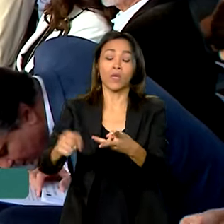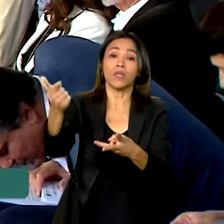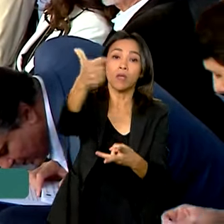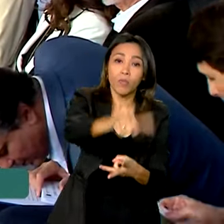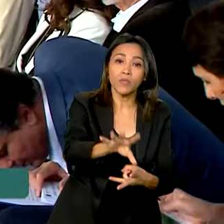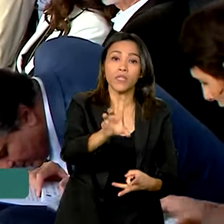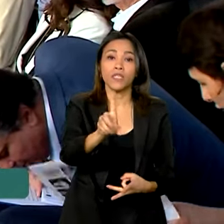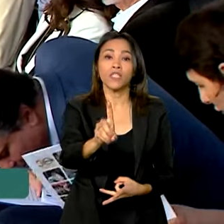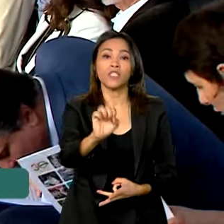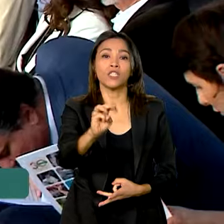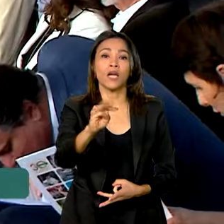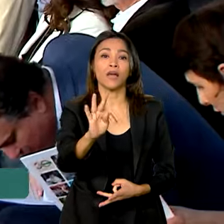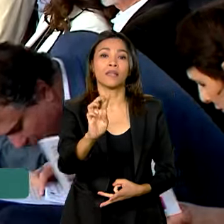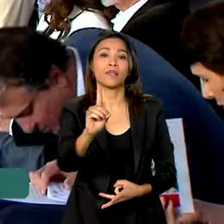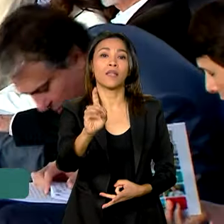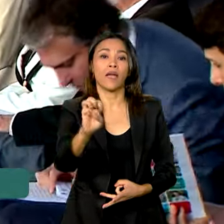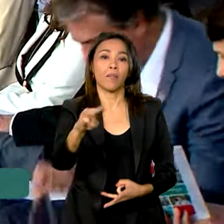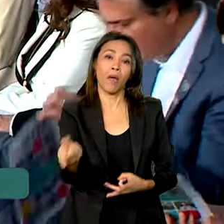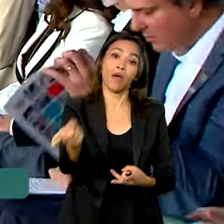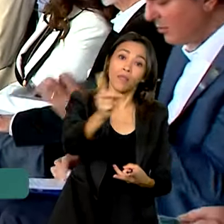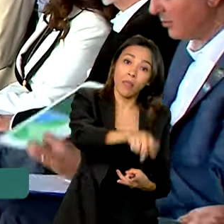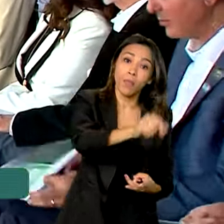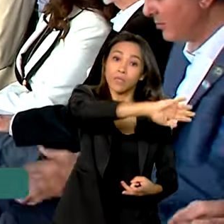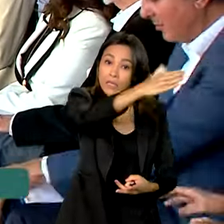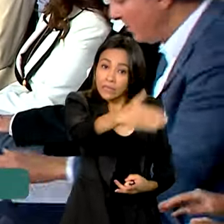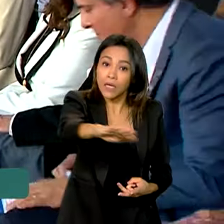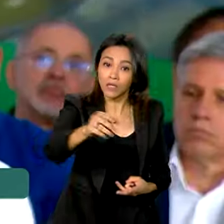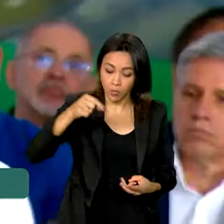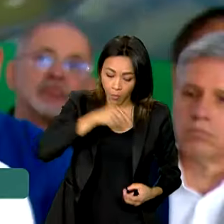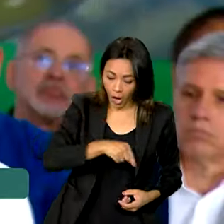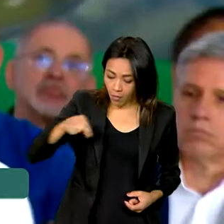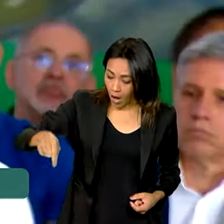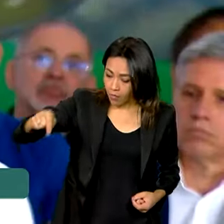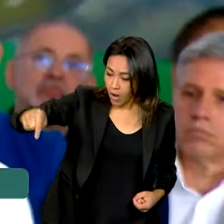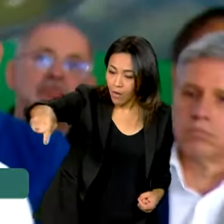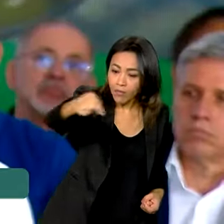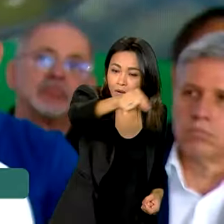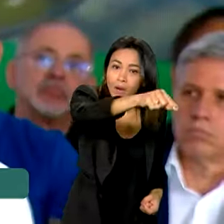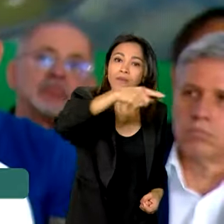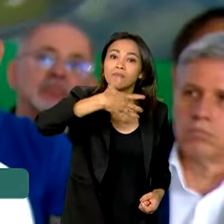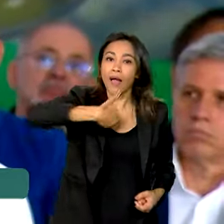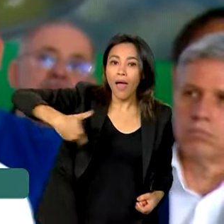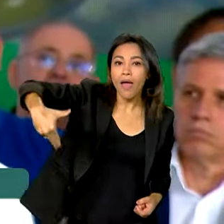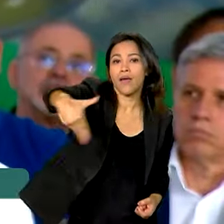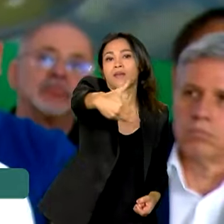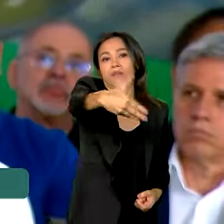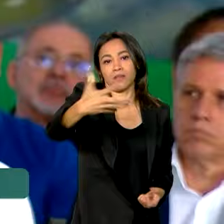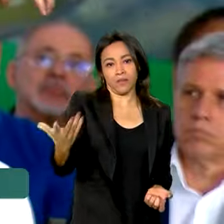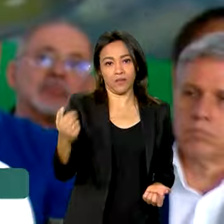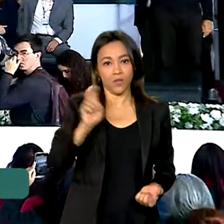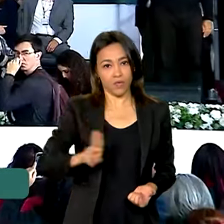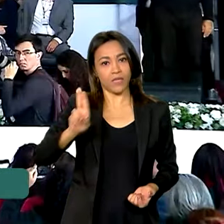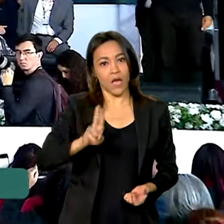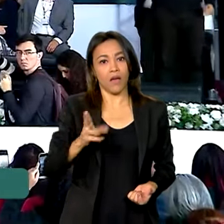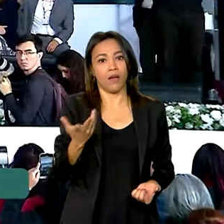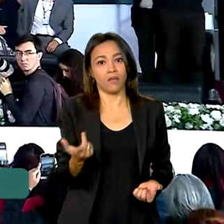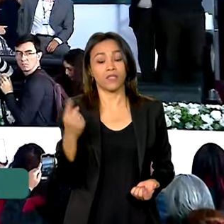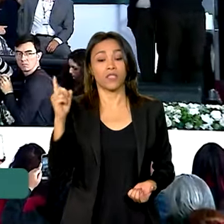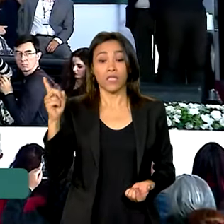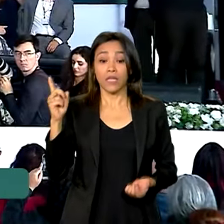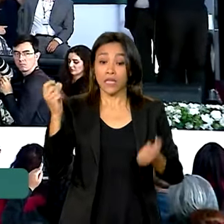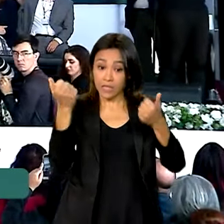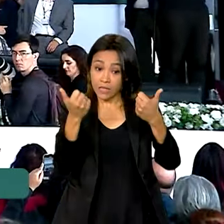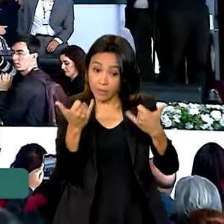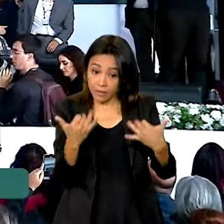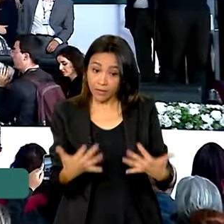Diadema, uma universidade em Santos, todos da Unifesp, que tinha lá na Vila Clementino, seu